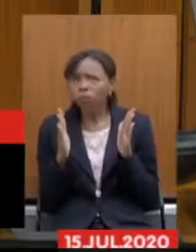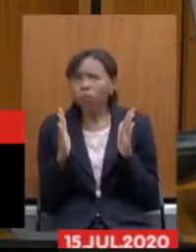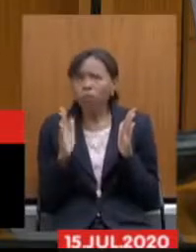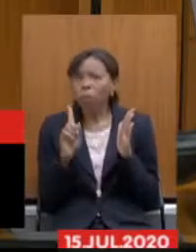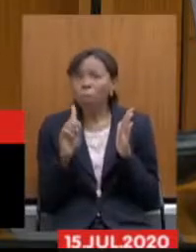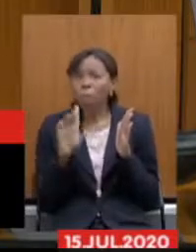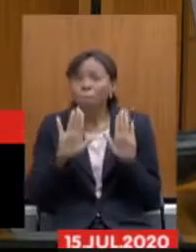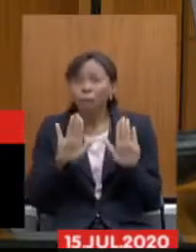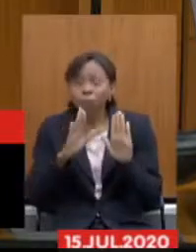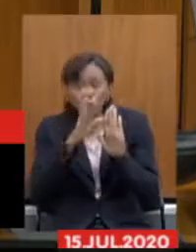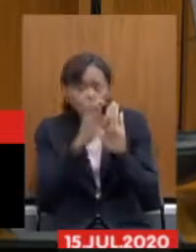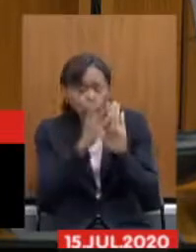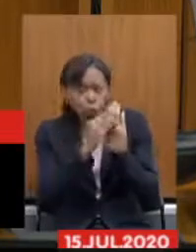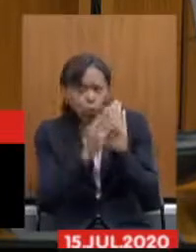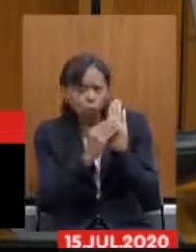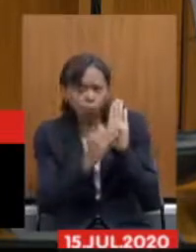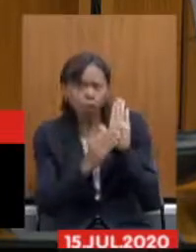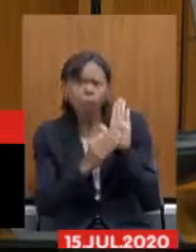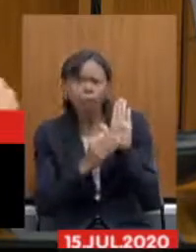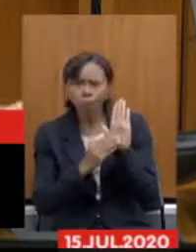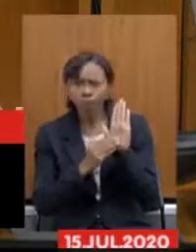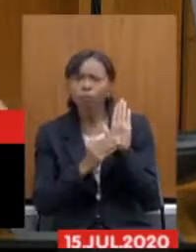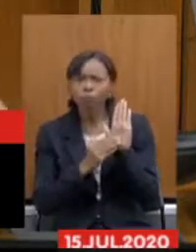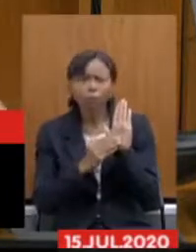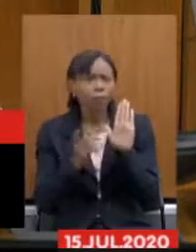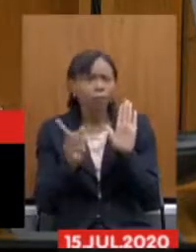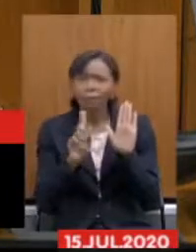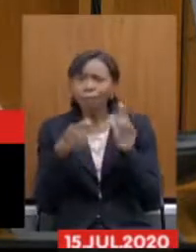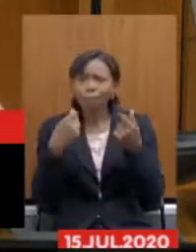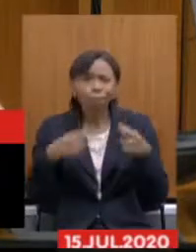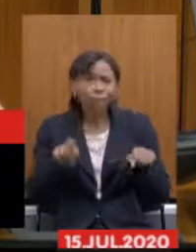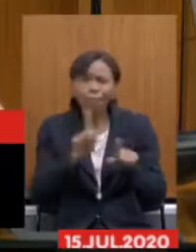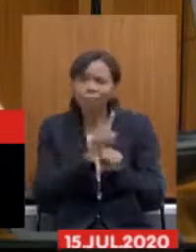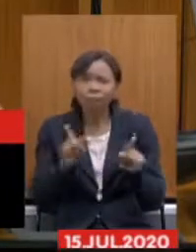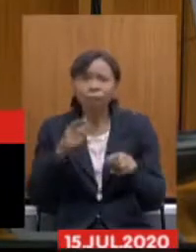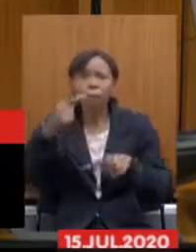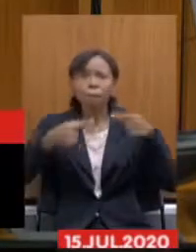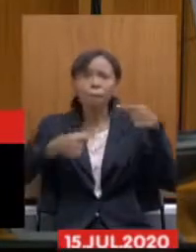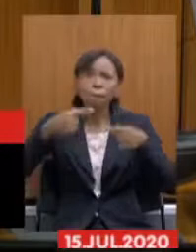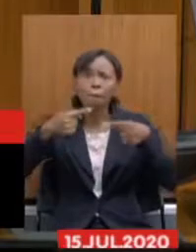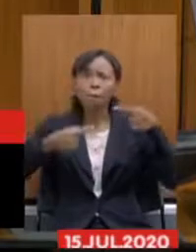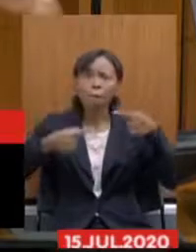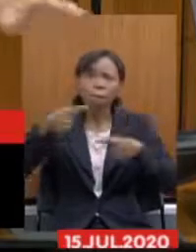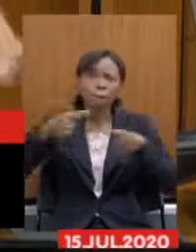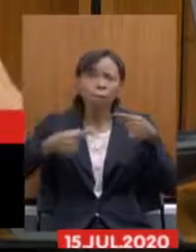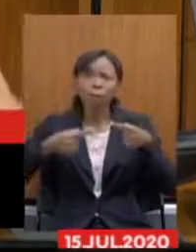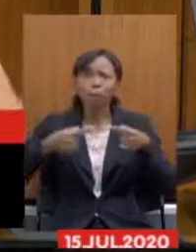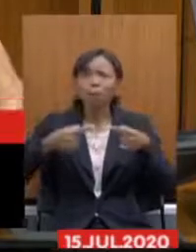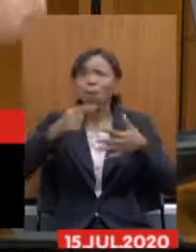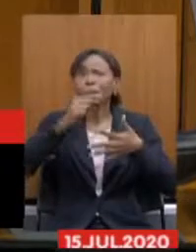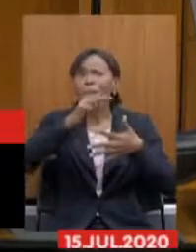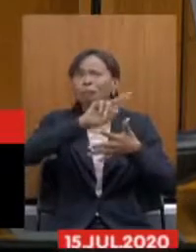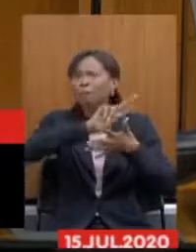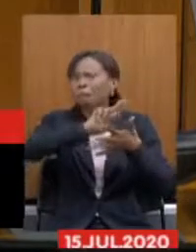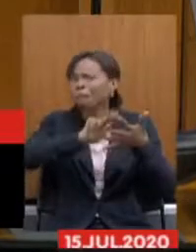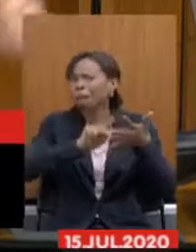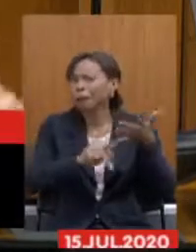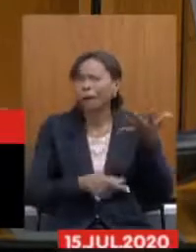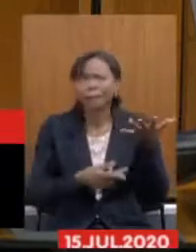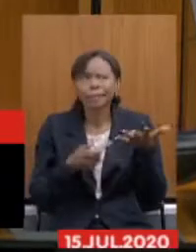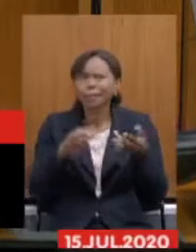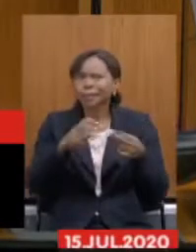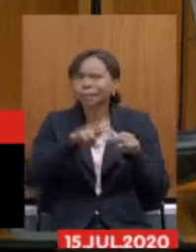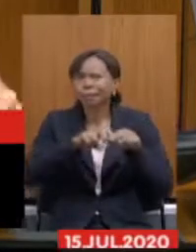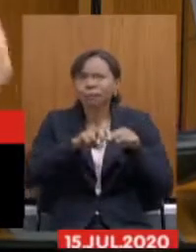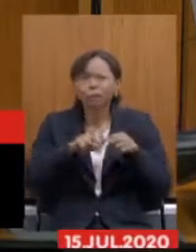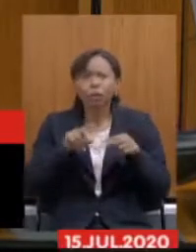conteúdo mesmo em qualquer momento não precisaríamos estar discutindo isso aqui por N razões já declaradas